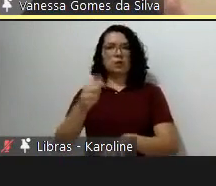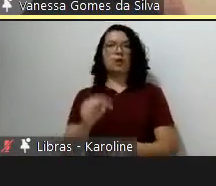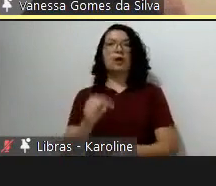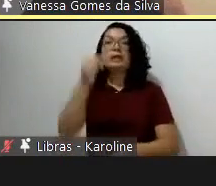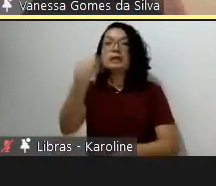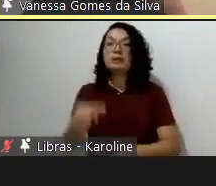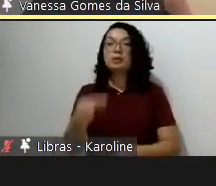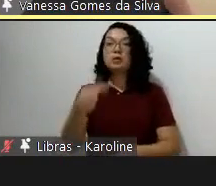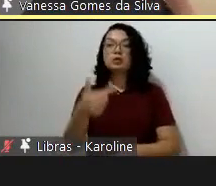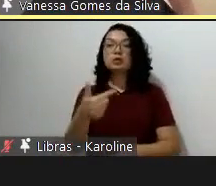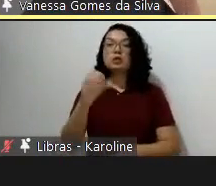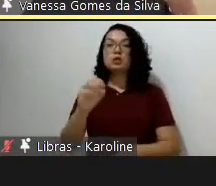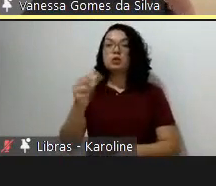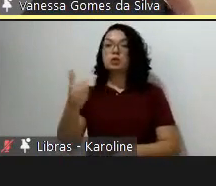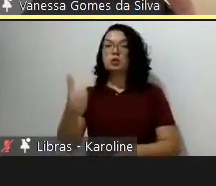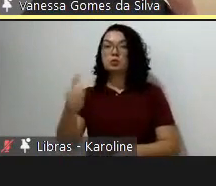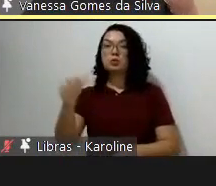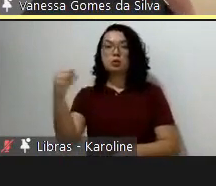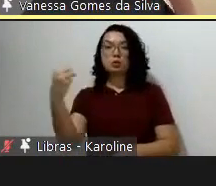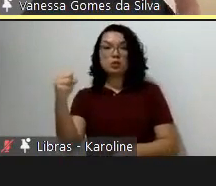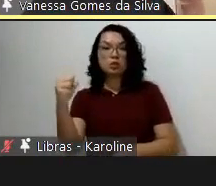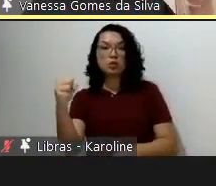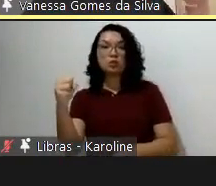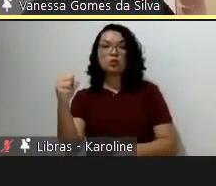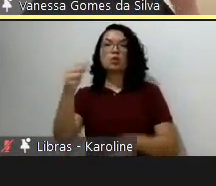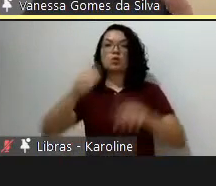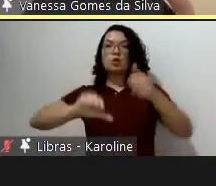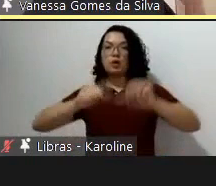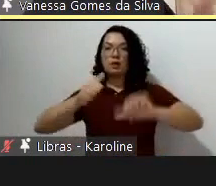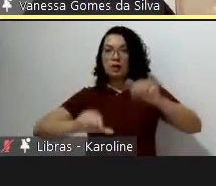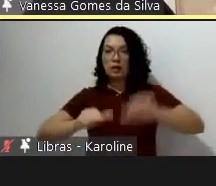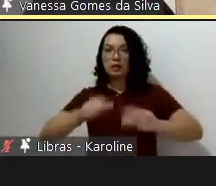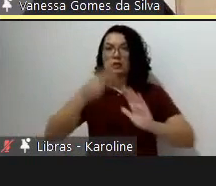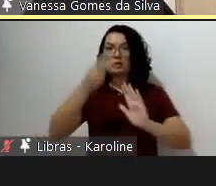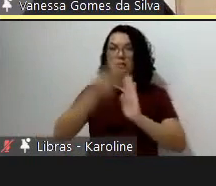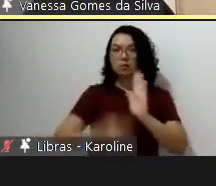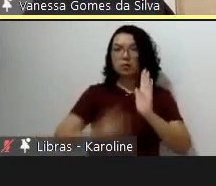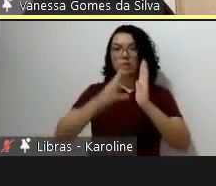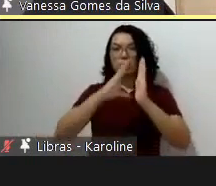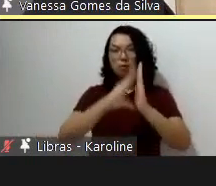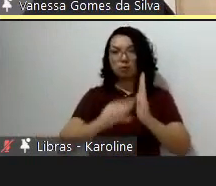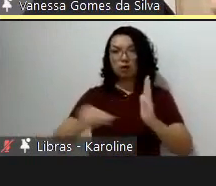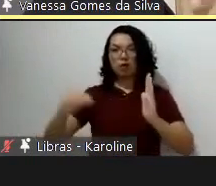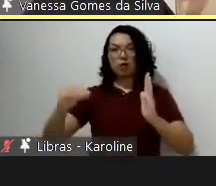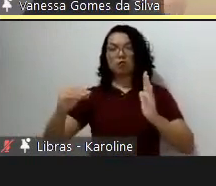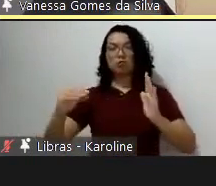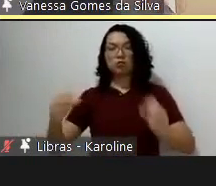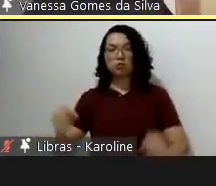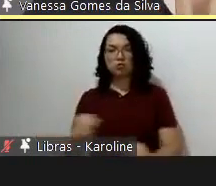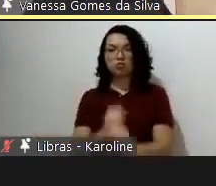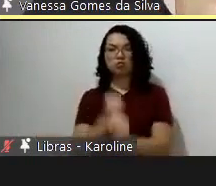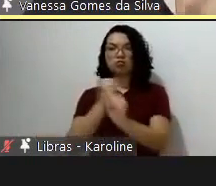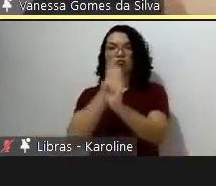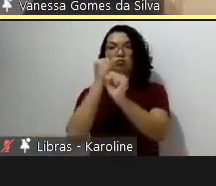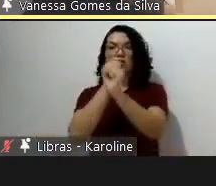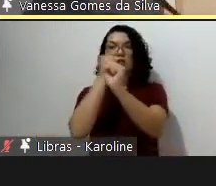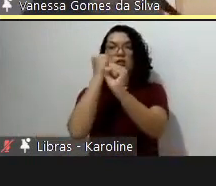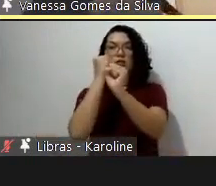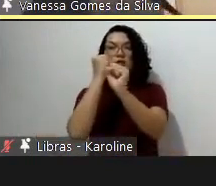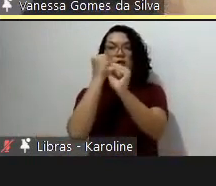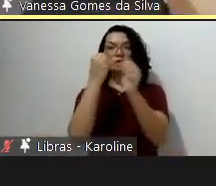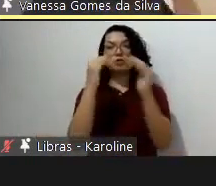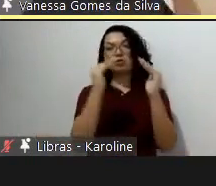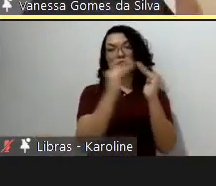mas visando gerar informações para informar um decisor, por exemplo, um gestor público que tivesse que escolher